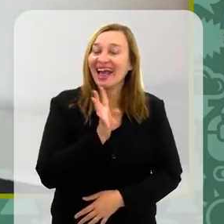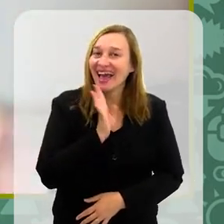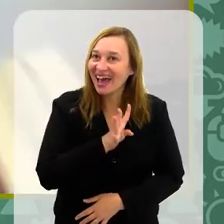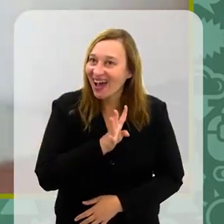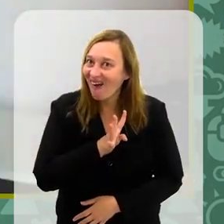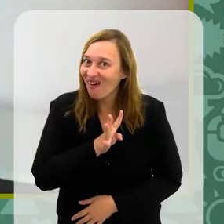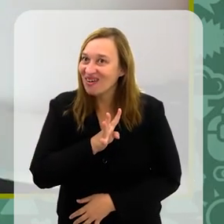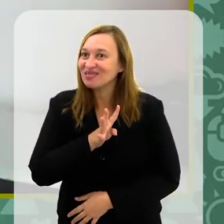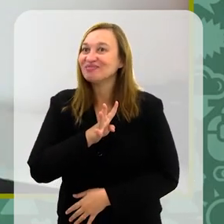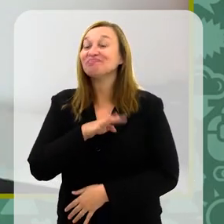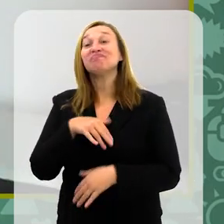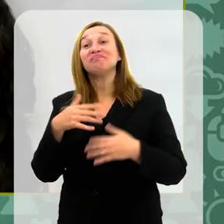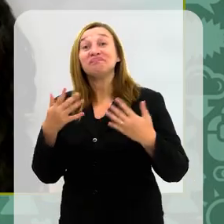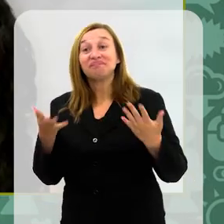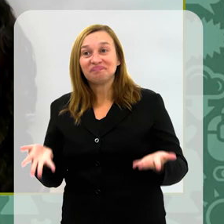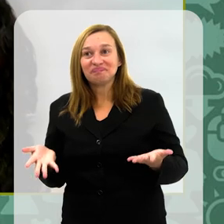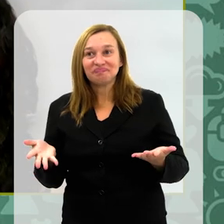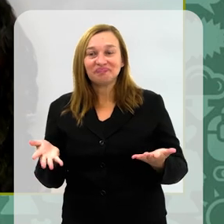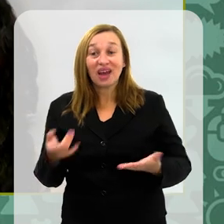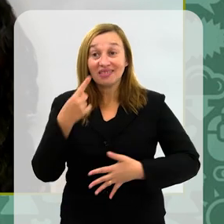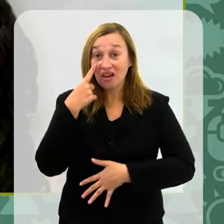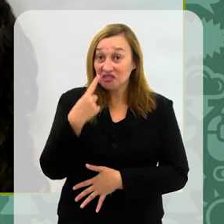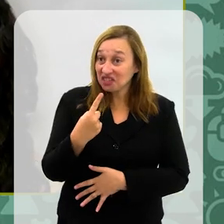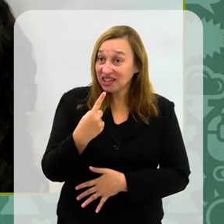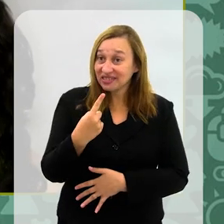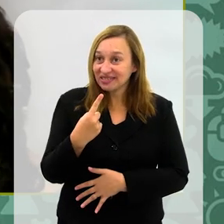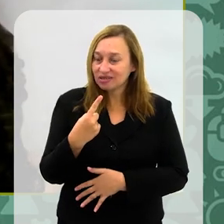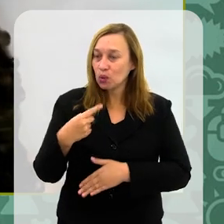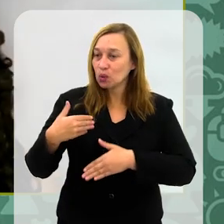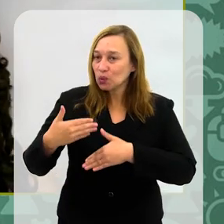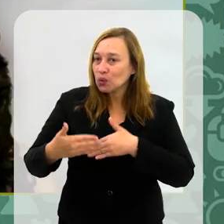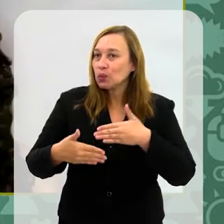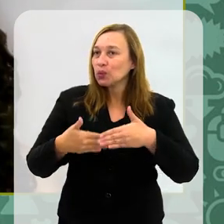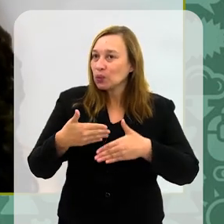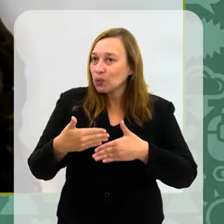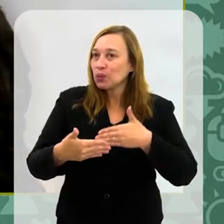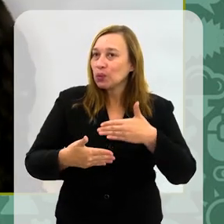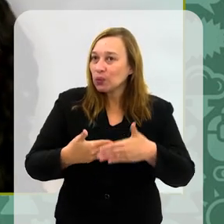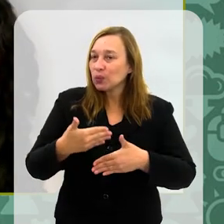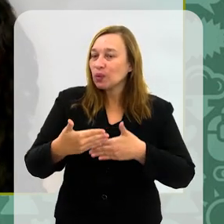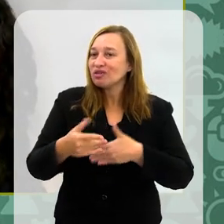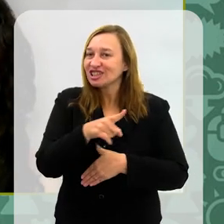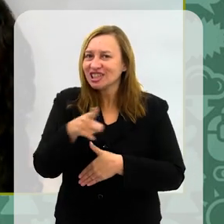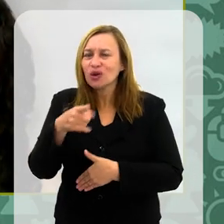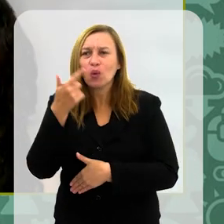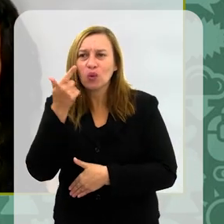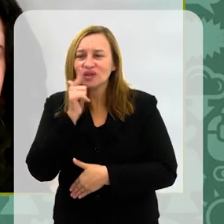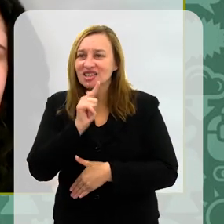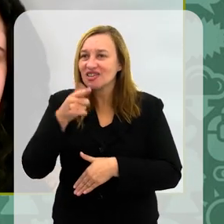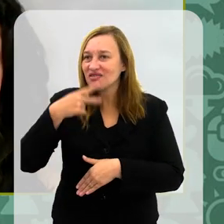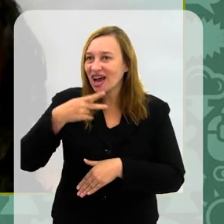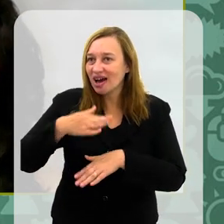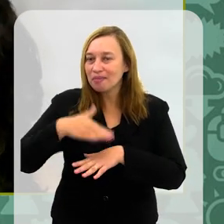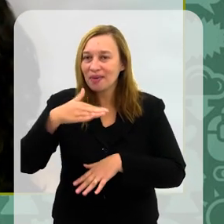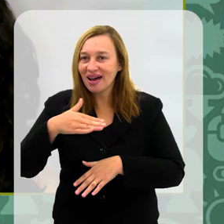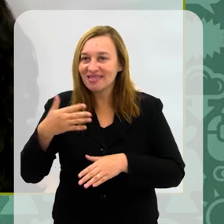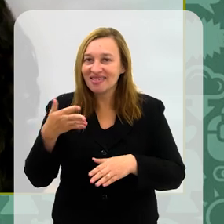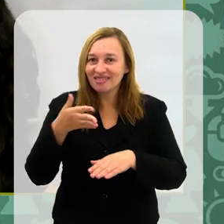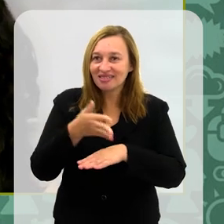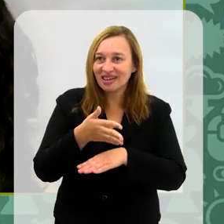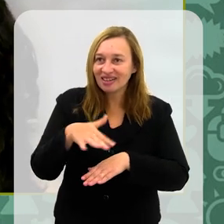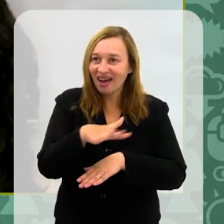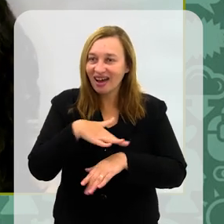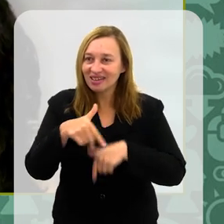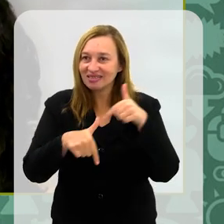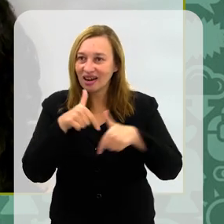Legal, bacana. É isso, a gente está vendo aí que está avançando, vocês já estão conseguindo falar mais, entrar aí no